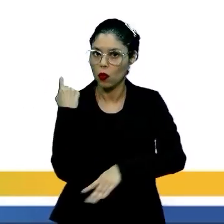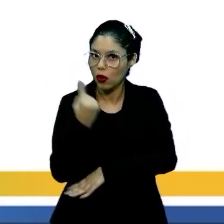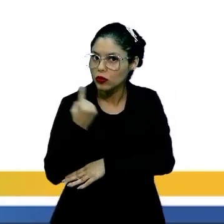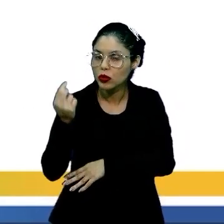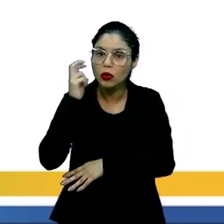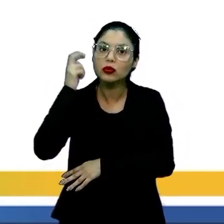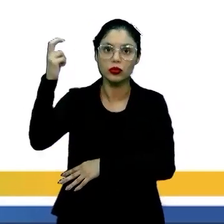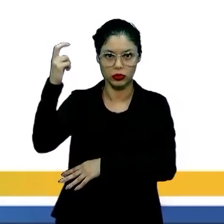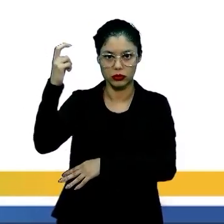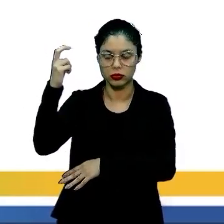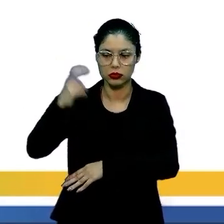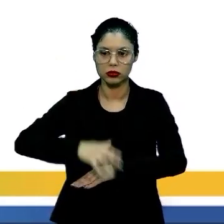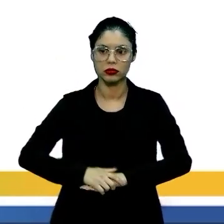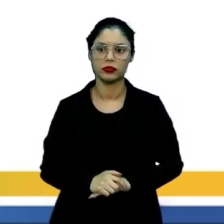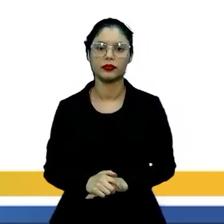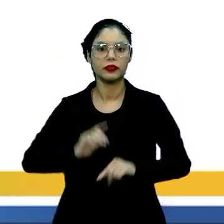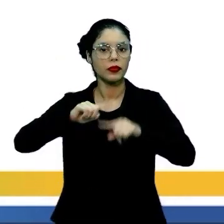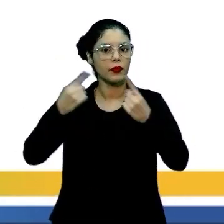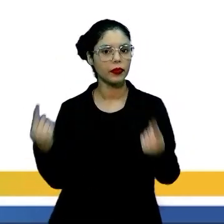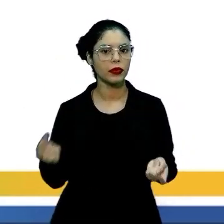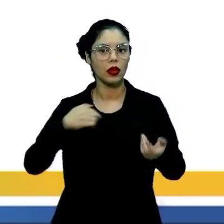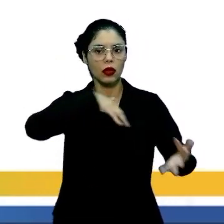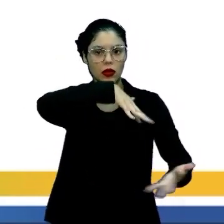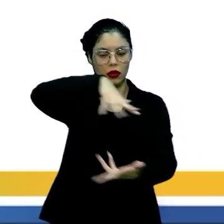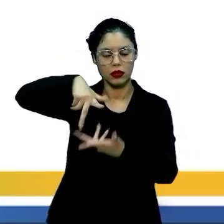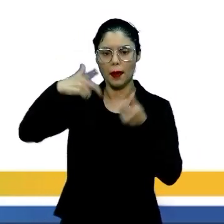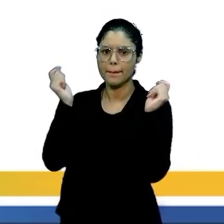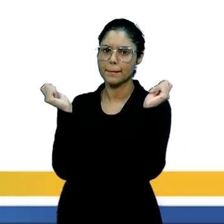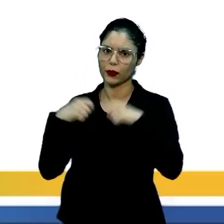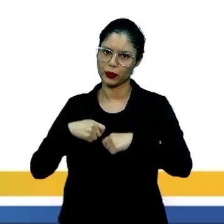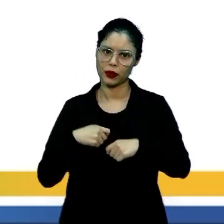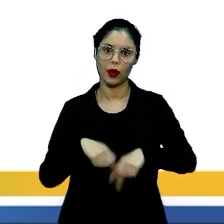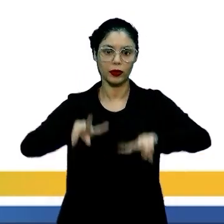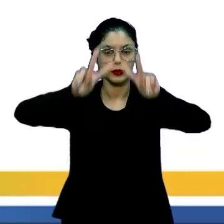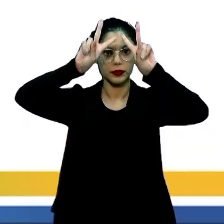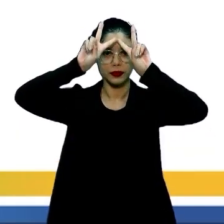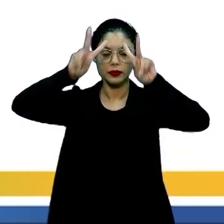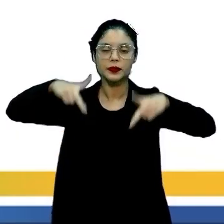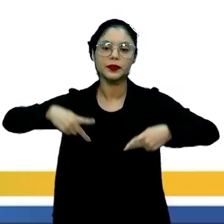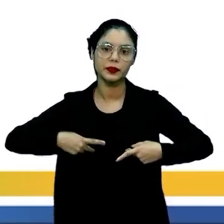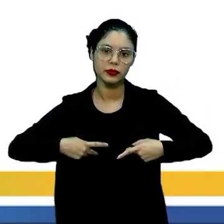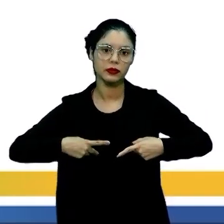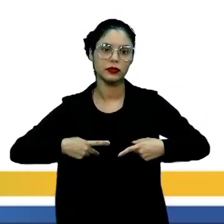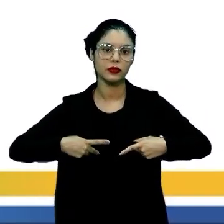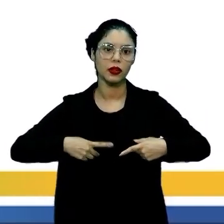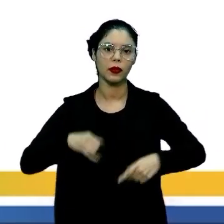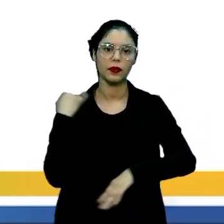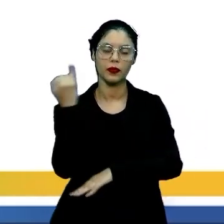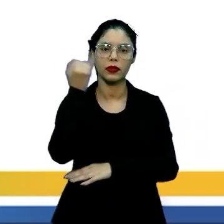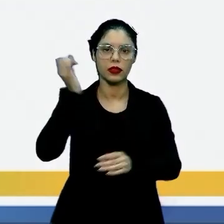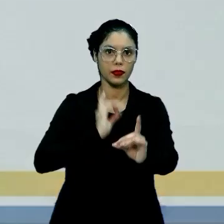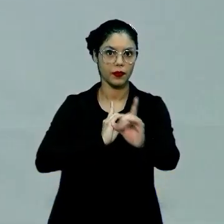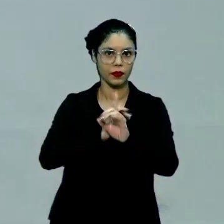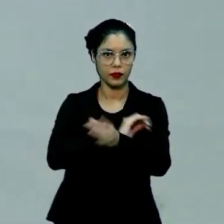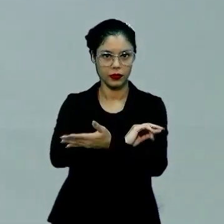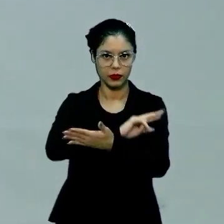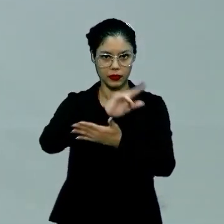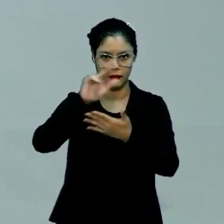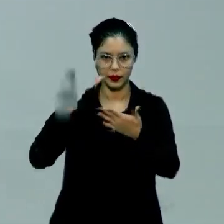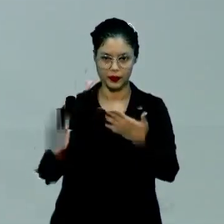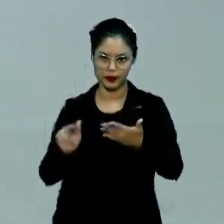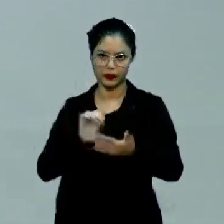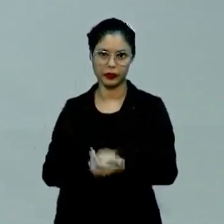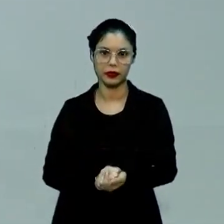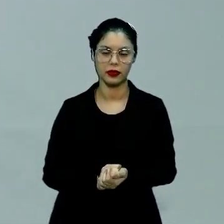uma única cultura. Mas um universo de possibilidades em que o ser humano é a bússola para infinitas descobertas.